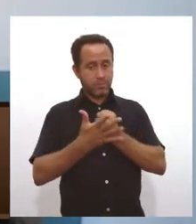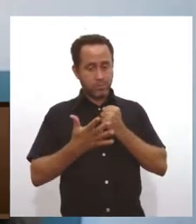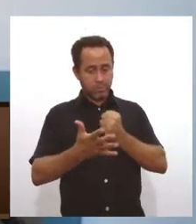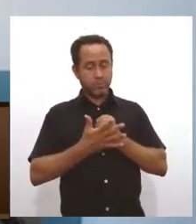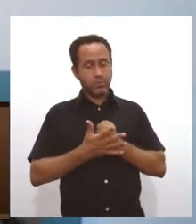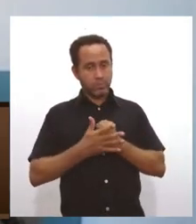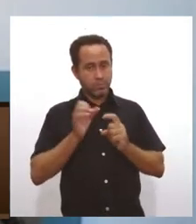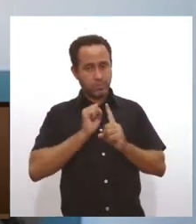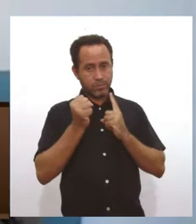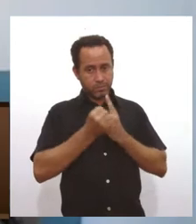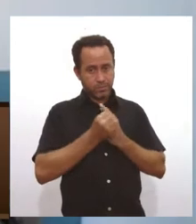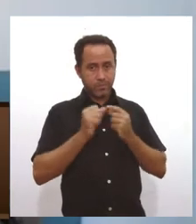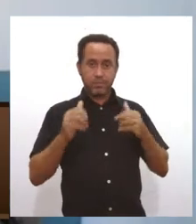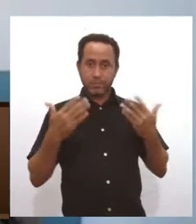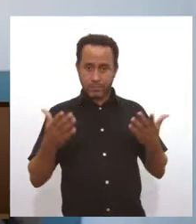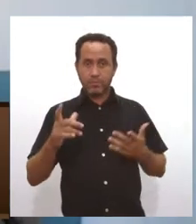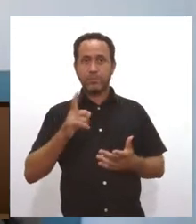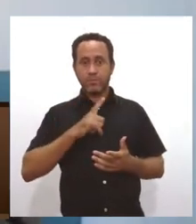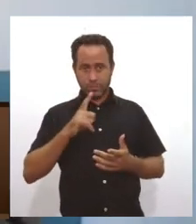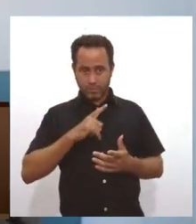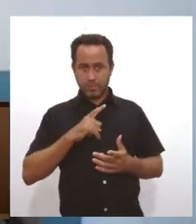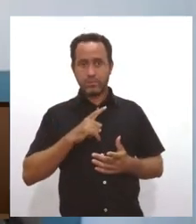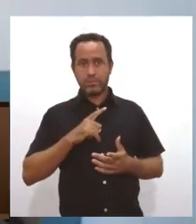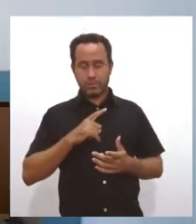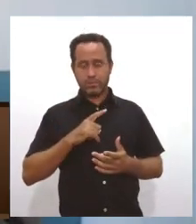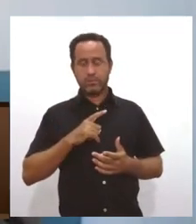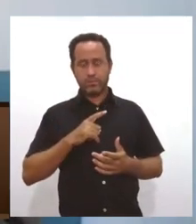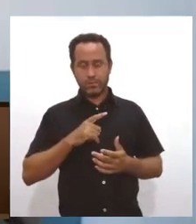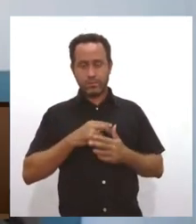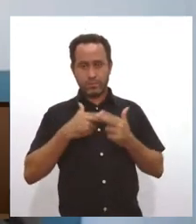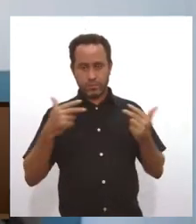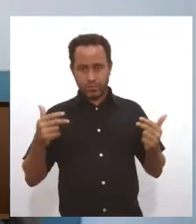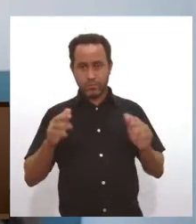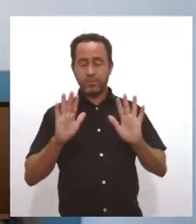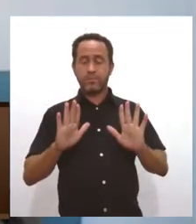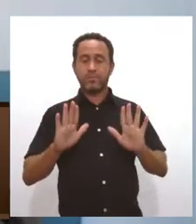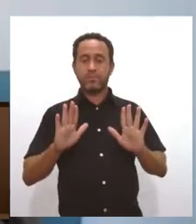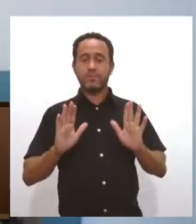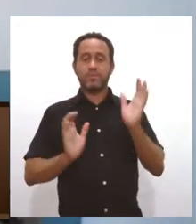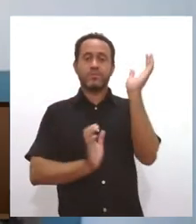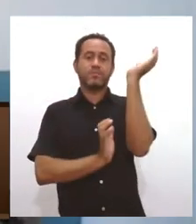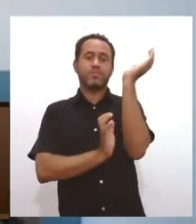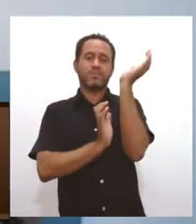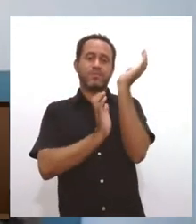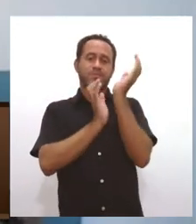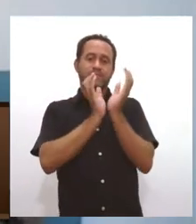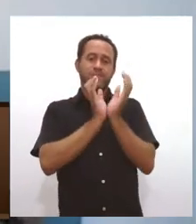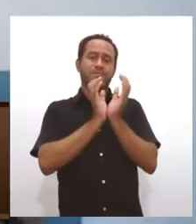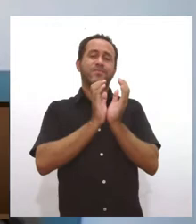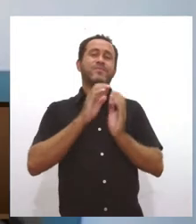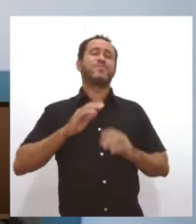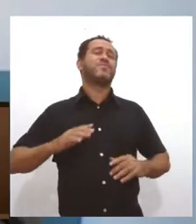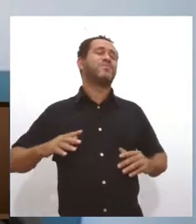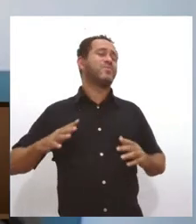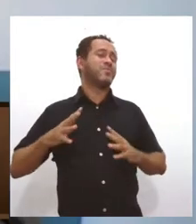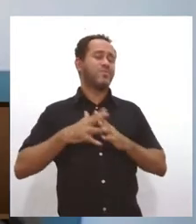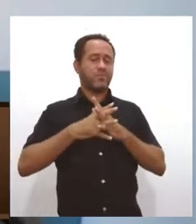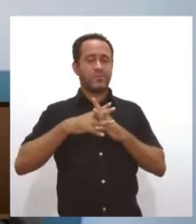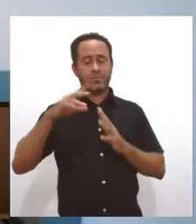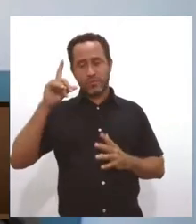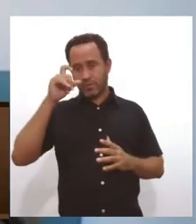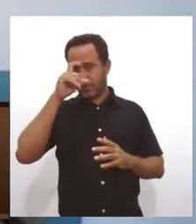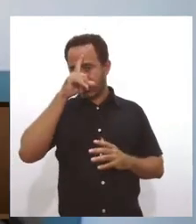Então, existe esse ponto, né? Porém, a burocracia realmente é muito grande no Brasil e